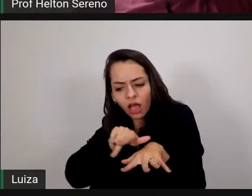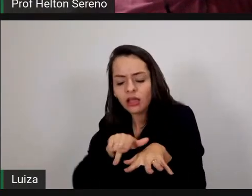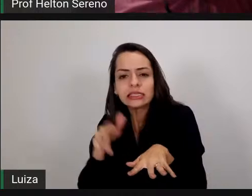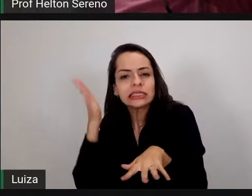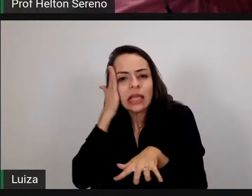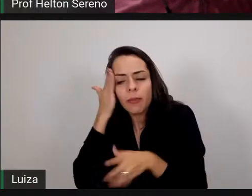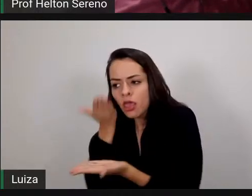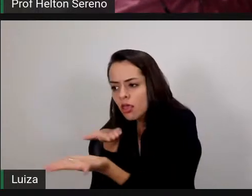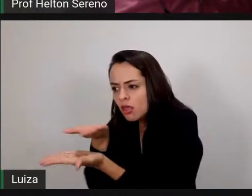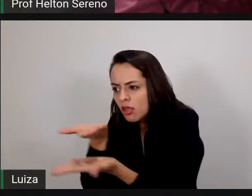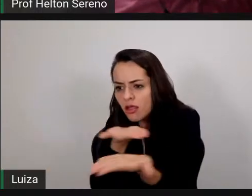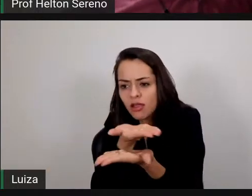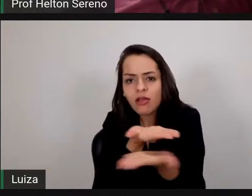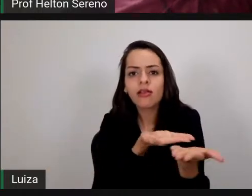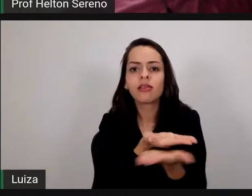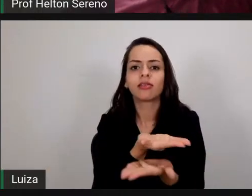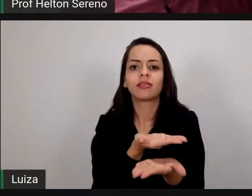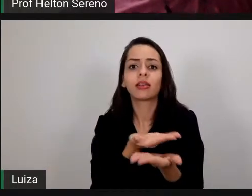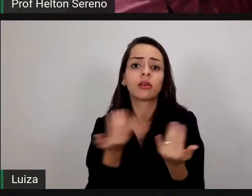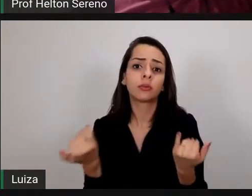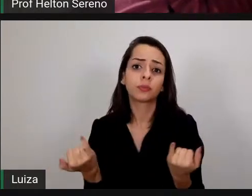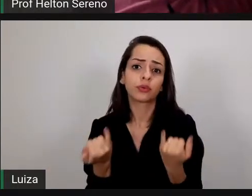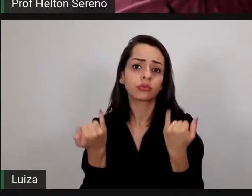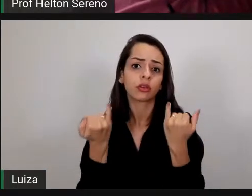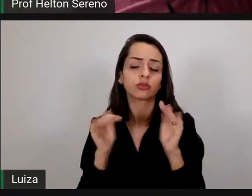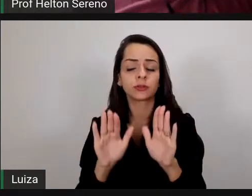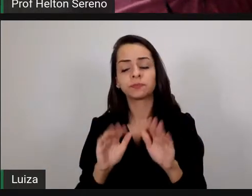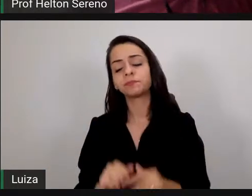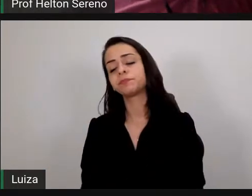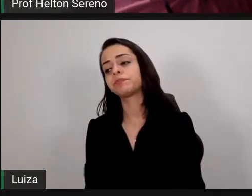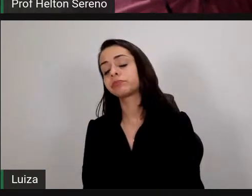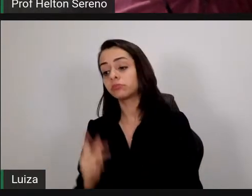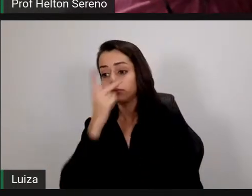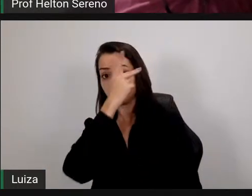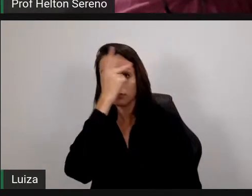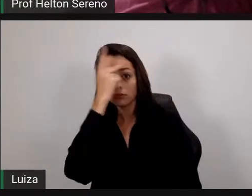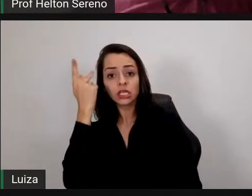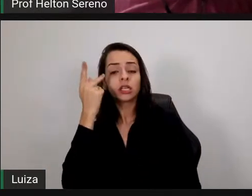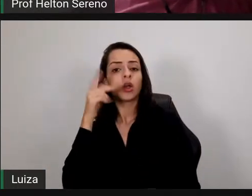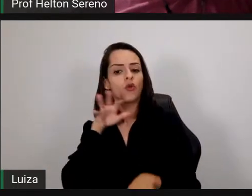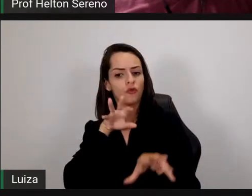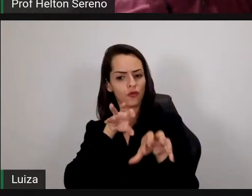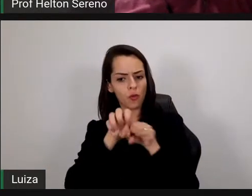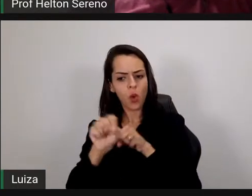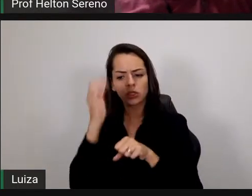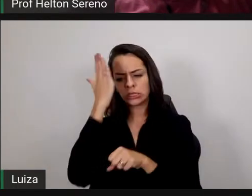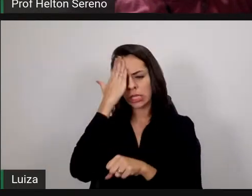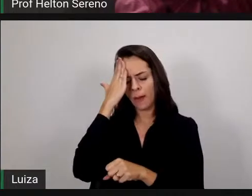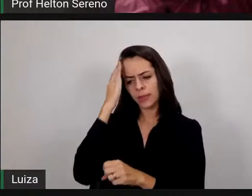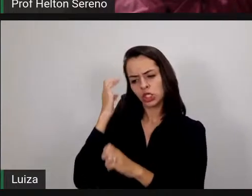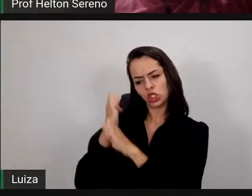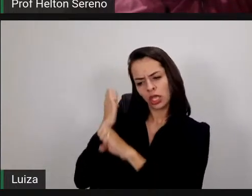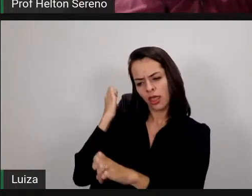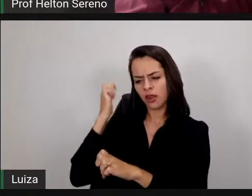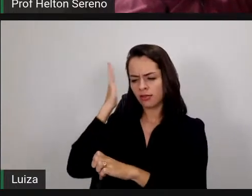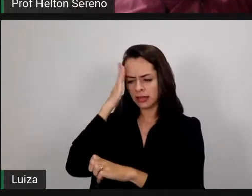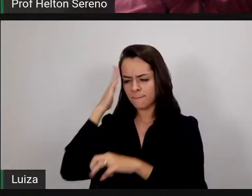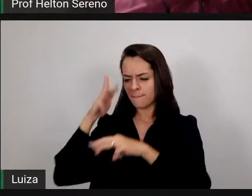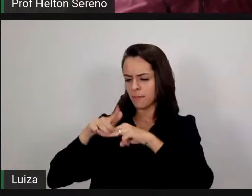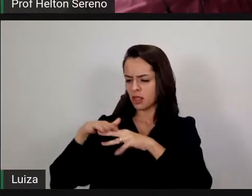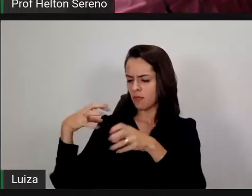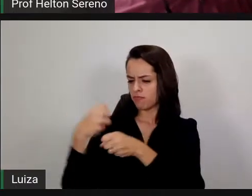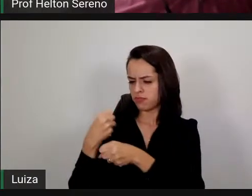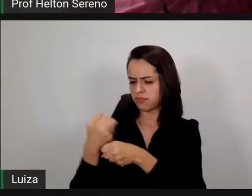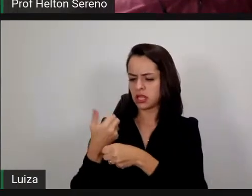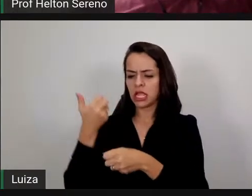uma pessoa fazer programação por exemplo ele conseguir resolver cálculos de engenharia ele conseguir fazer uma cirurgia é